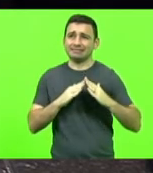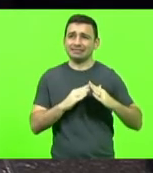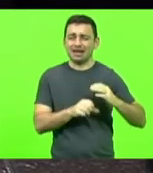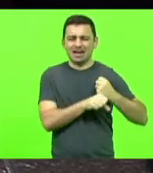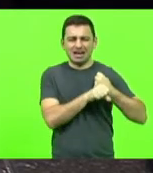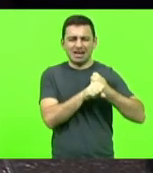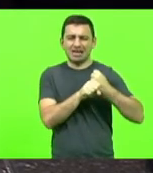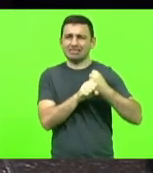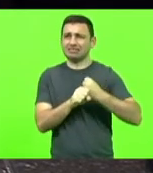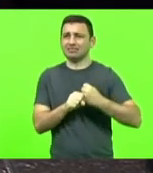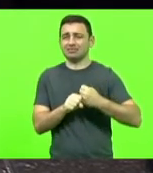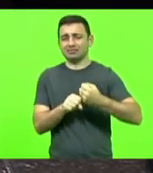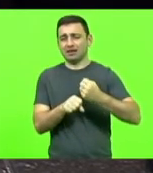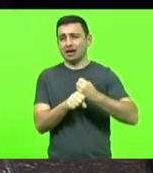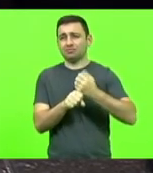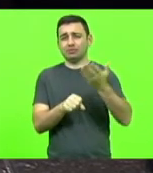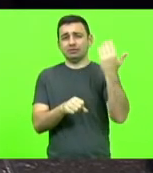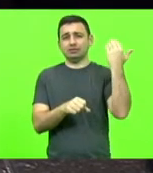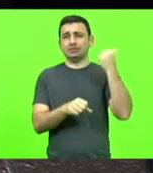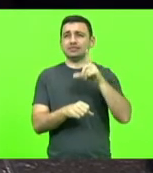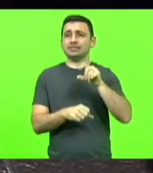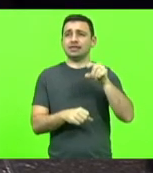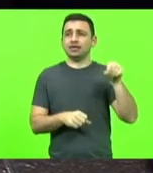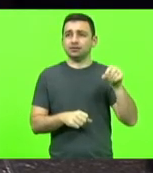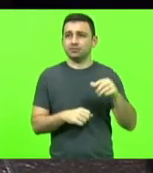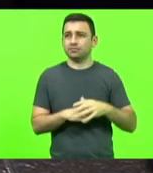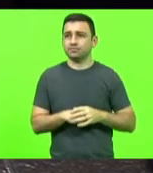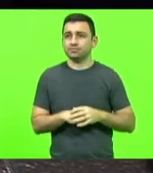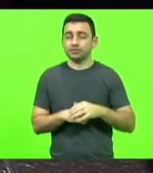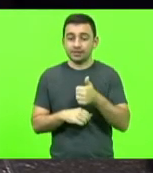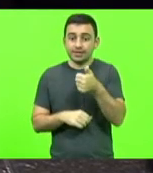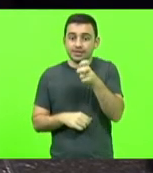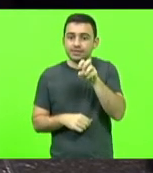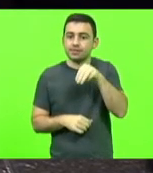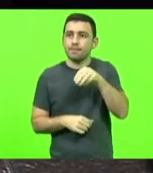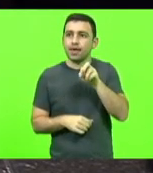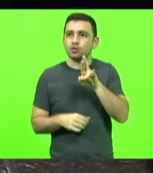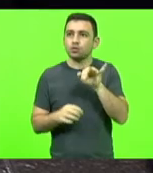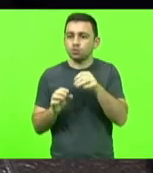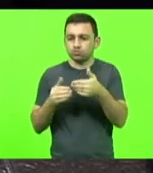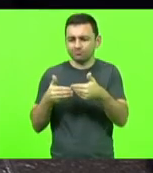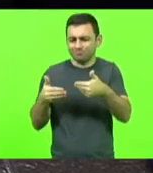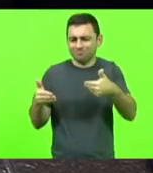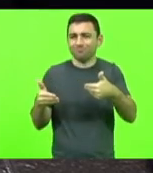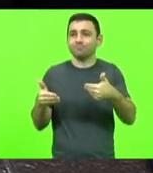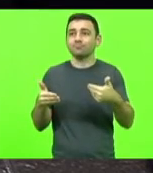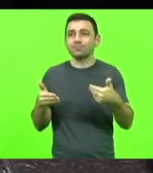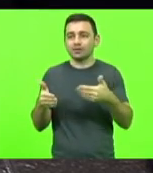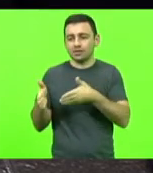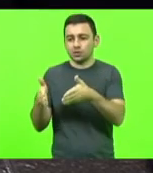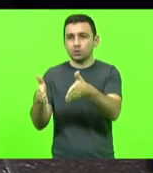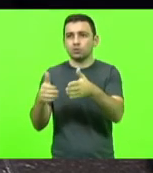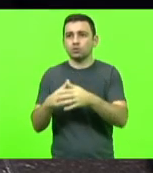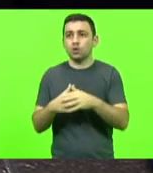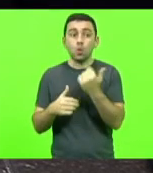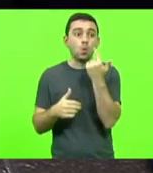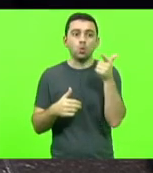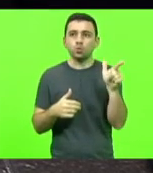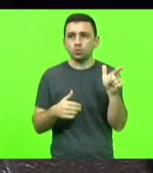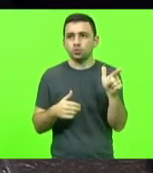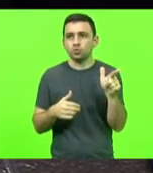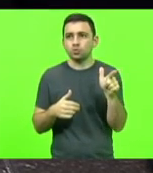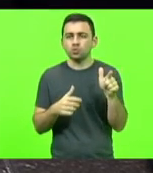que foram construídas a um recuo de 15 metros e algum ou outro ribeirão a um ou outro